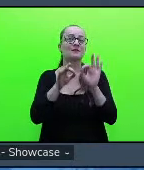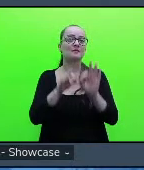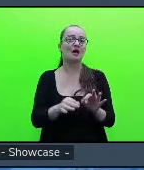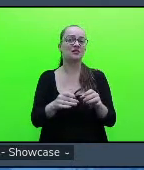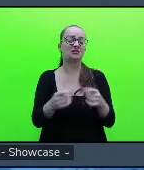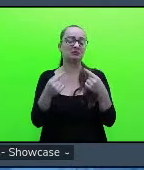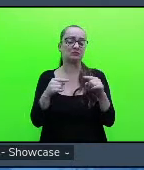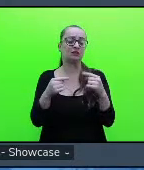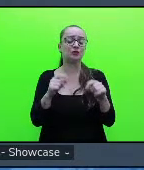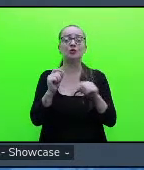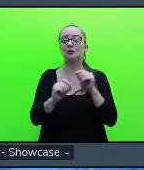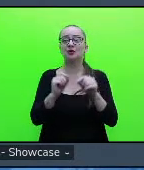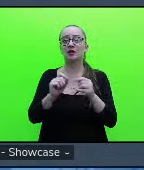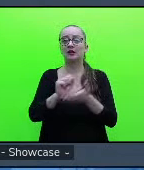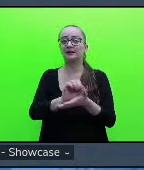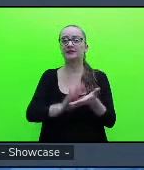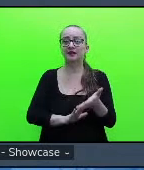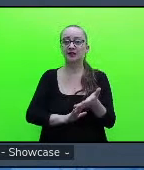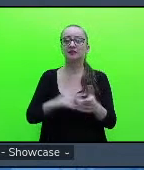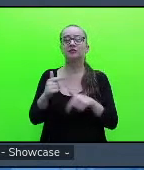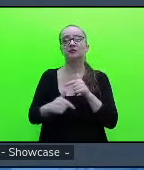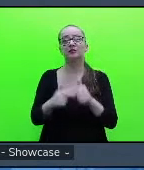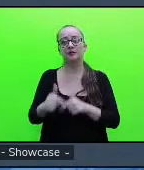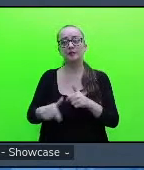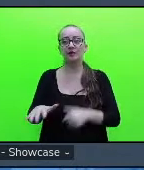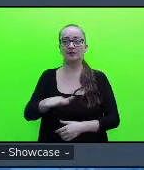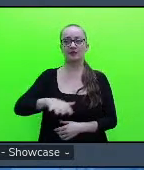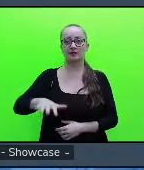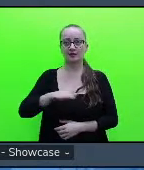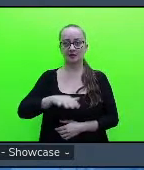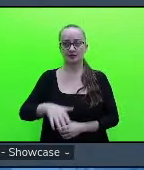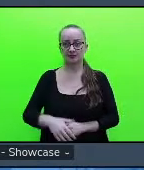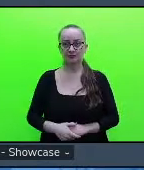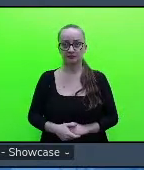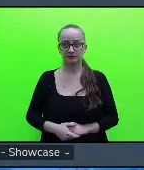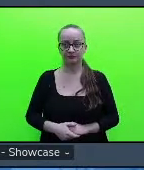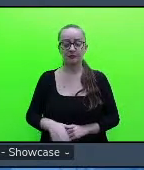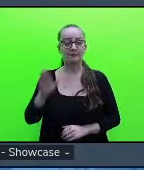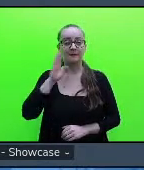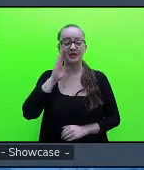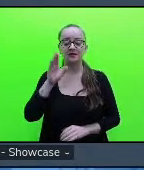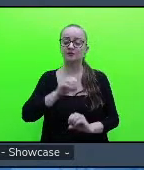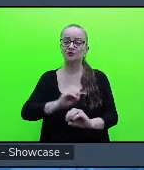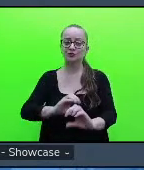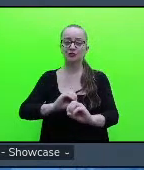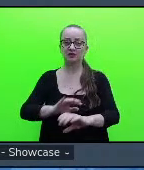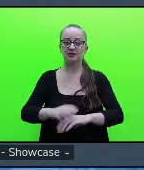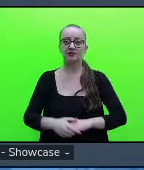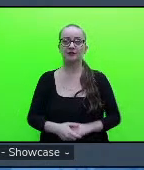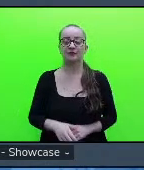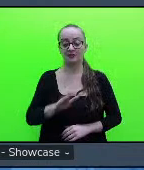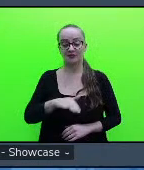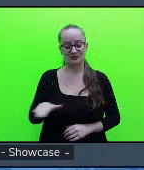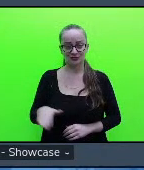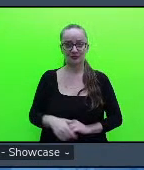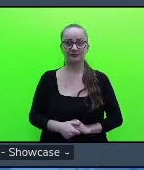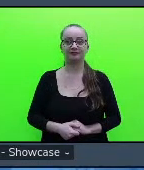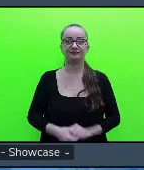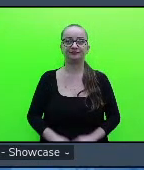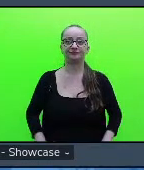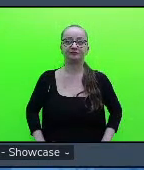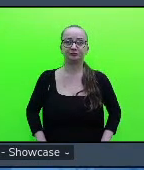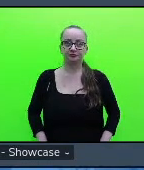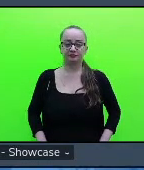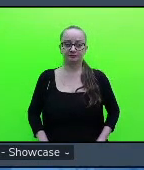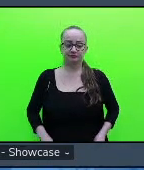relação aos textos que são trabalhados na escola principalmente de educação infantil primeiro